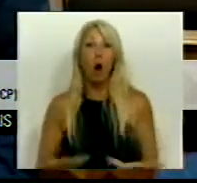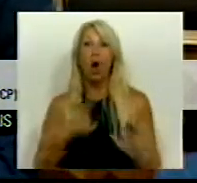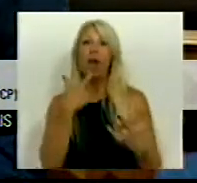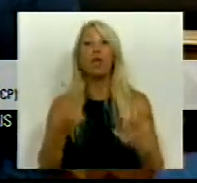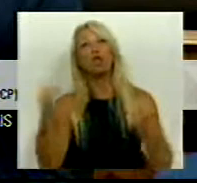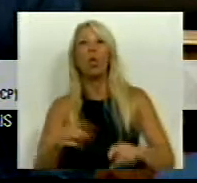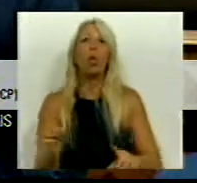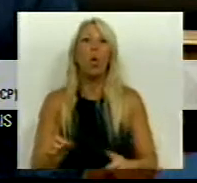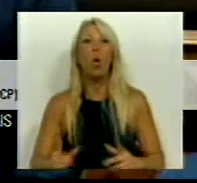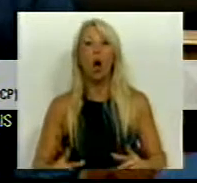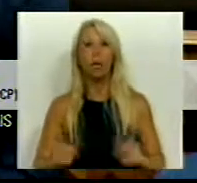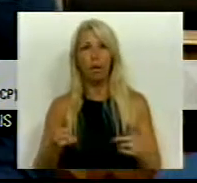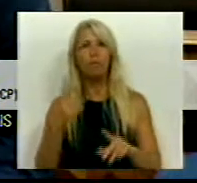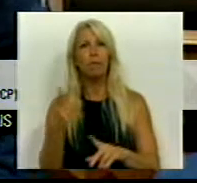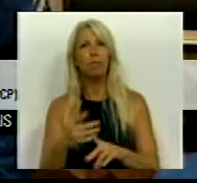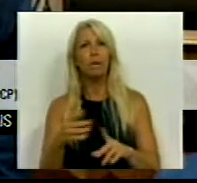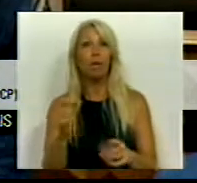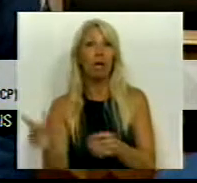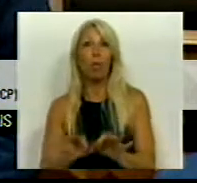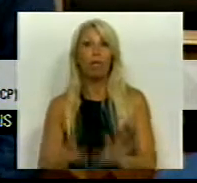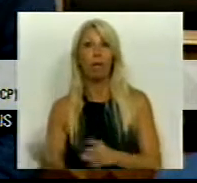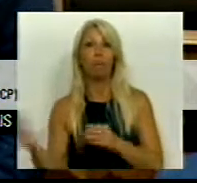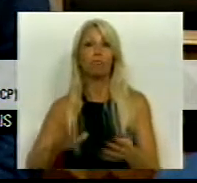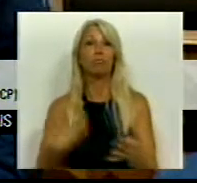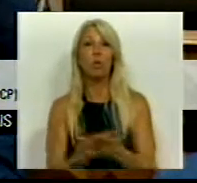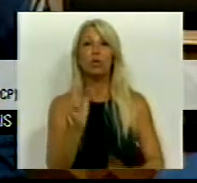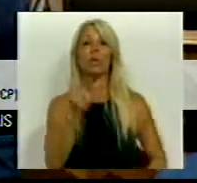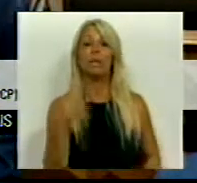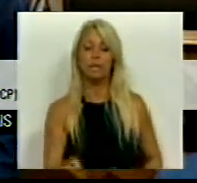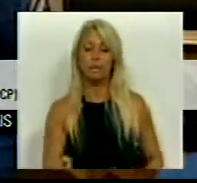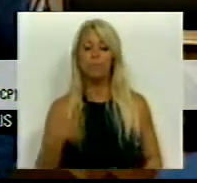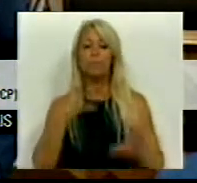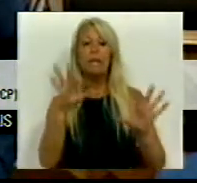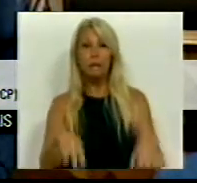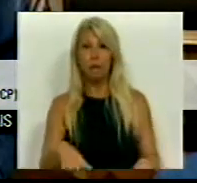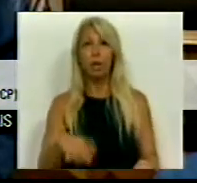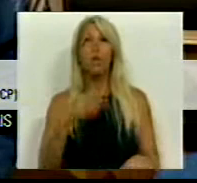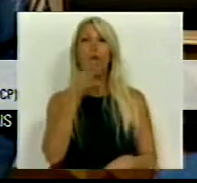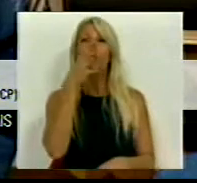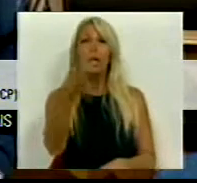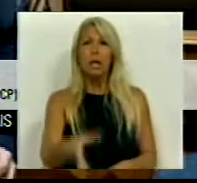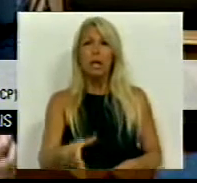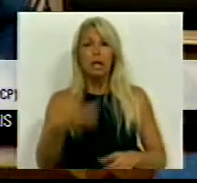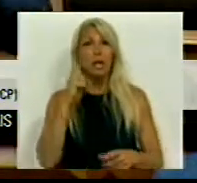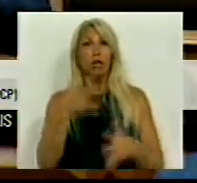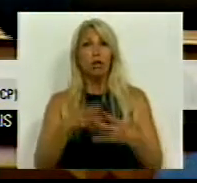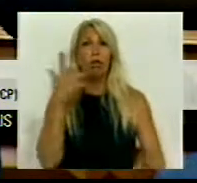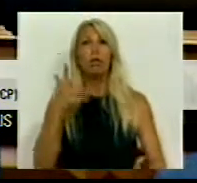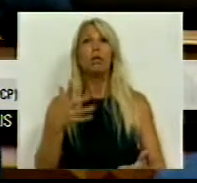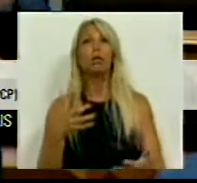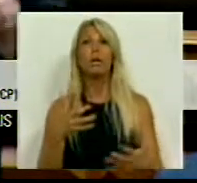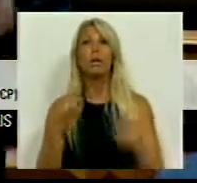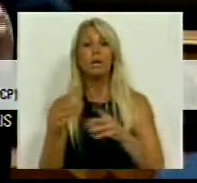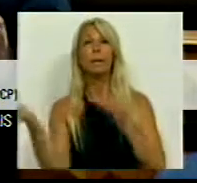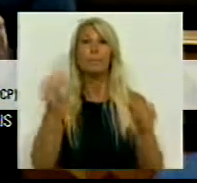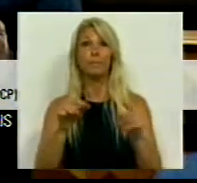por conta. Eu termino, Sra. Presidente, sublinhando apenas e até para registro posterior que apresentamos